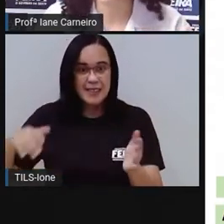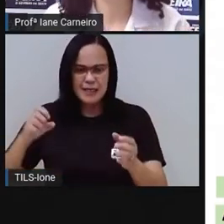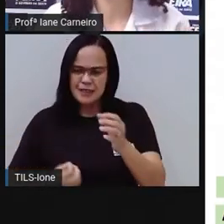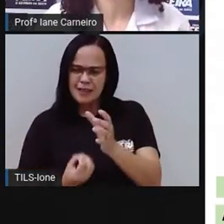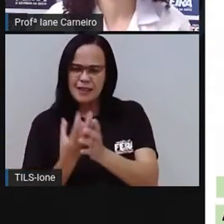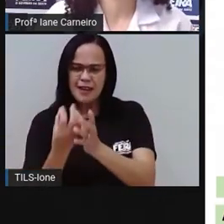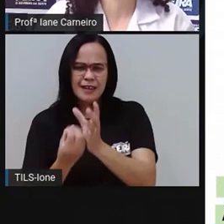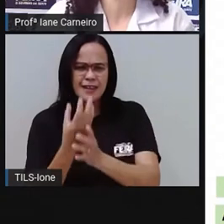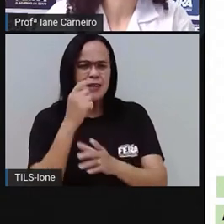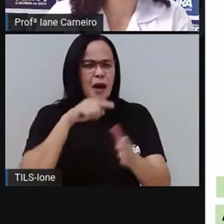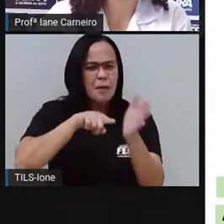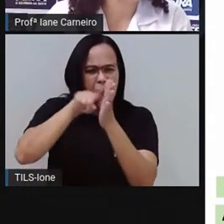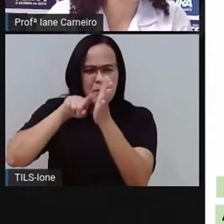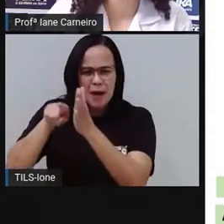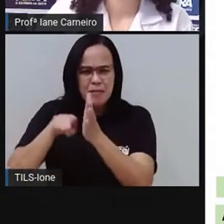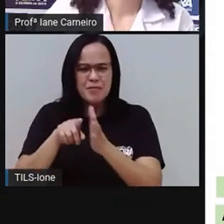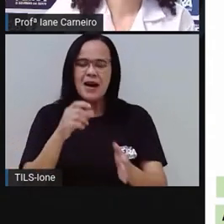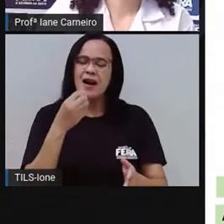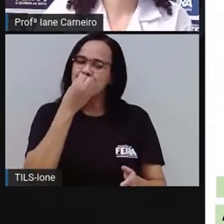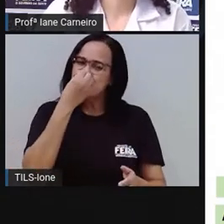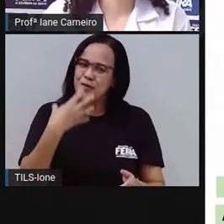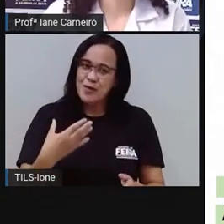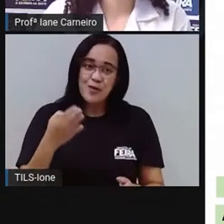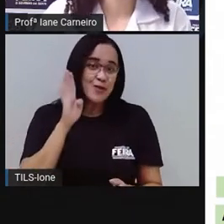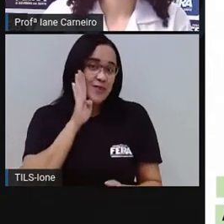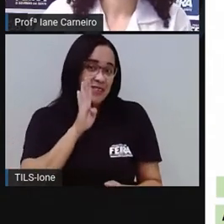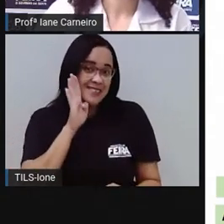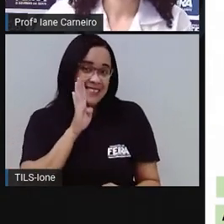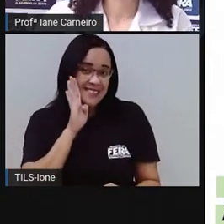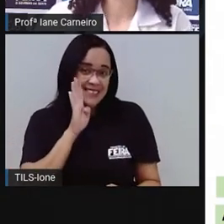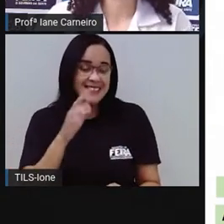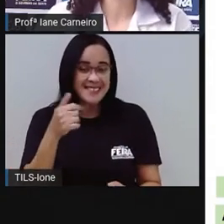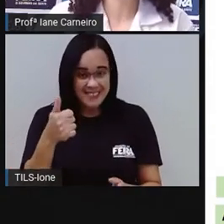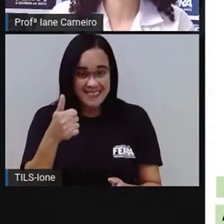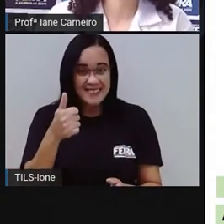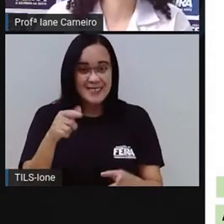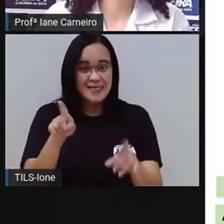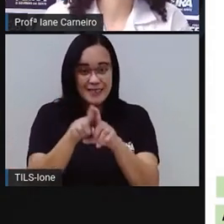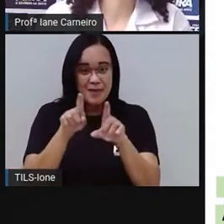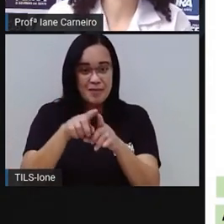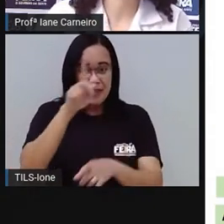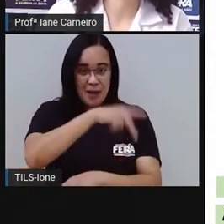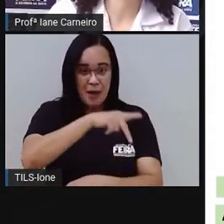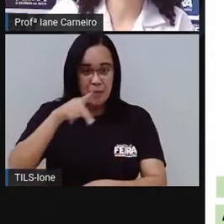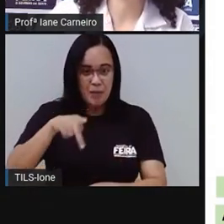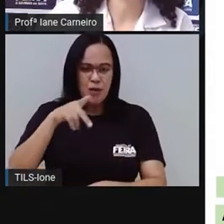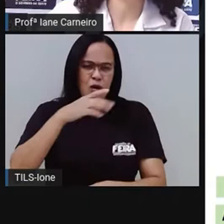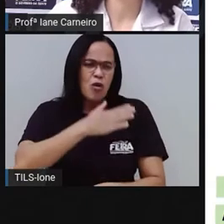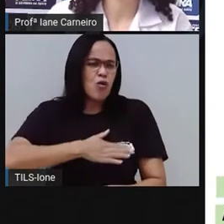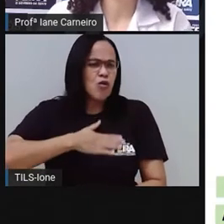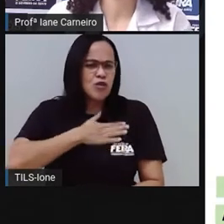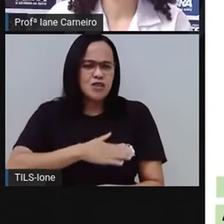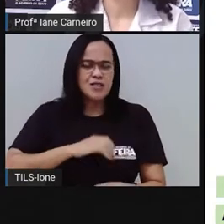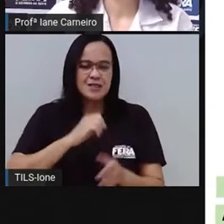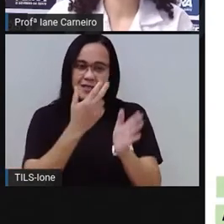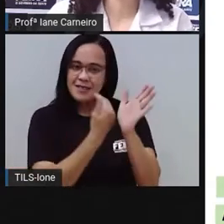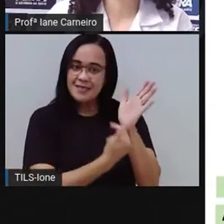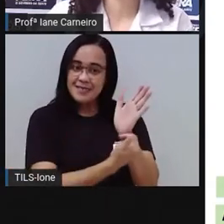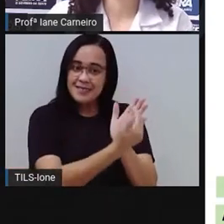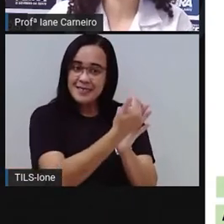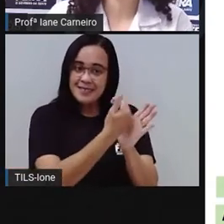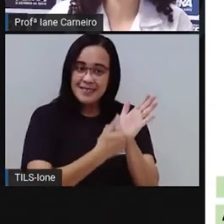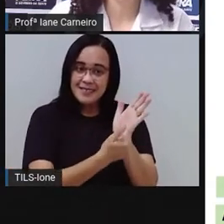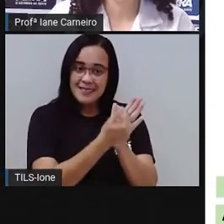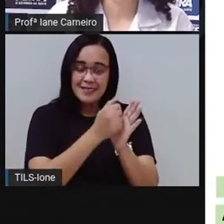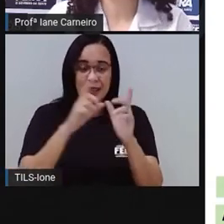delas, né? Era bem interessante. Também a Pro gostava muito de ilustrar as adivinhas. Tem adivinhas de